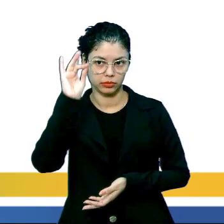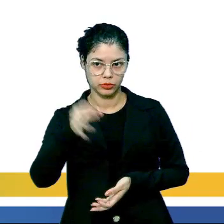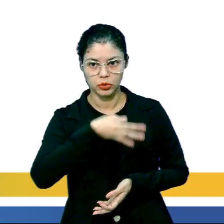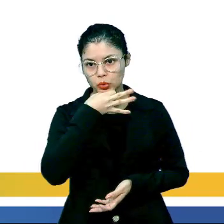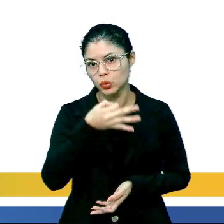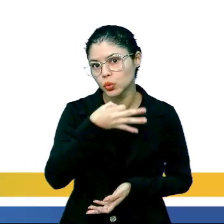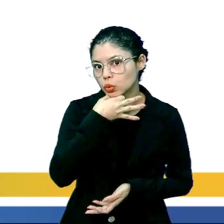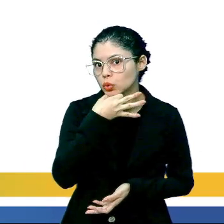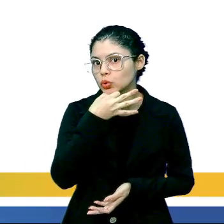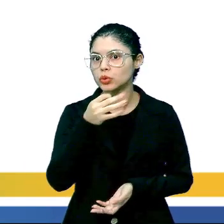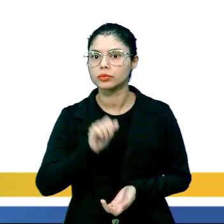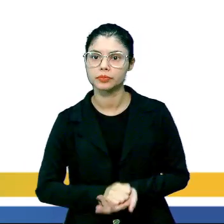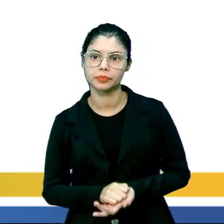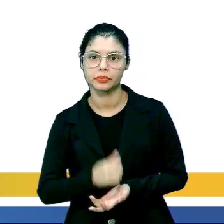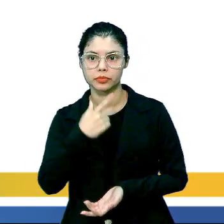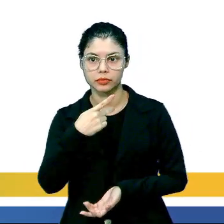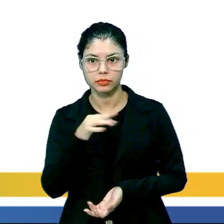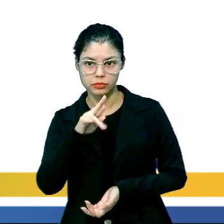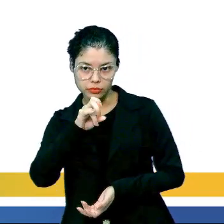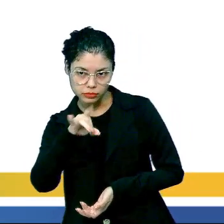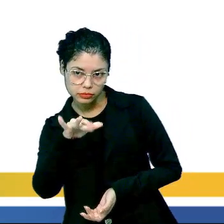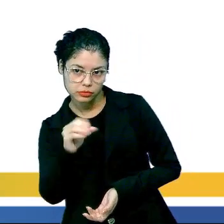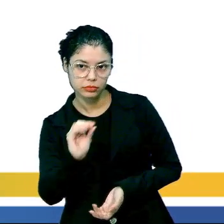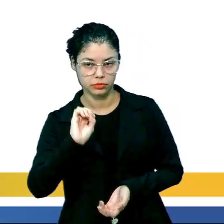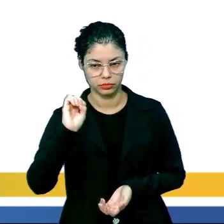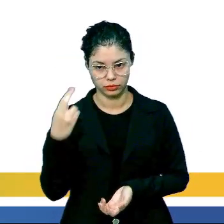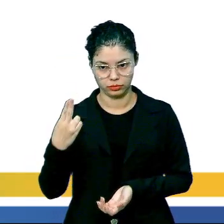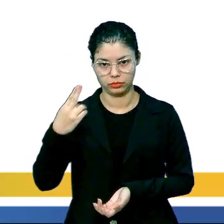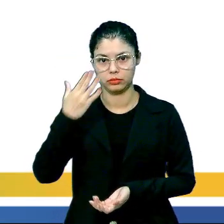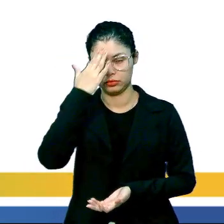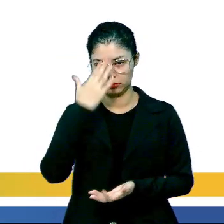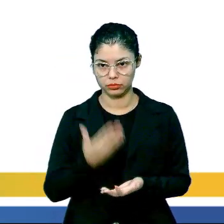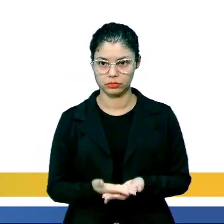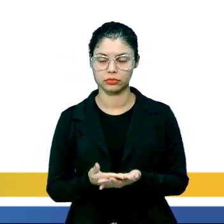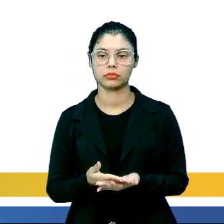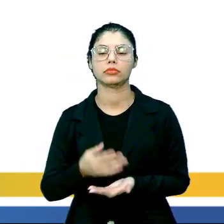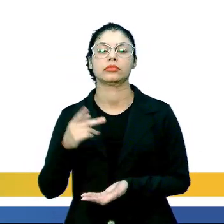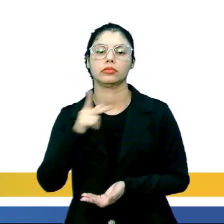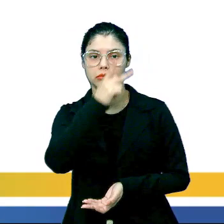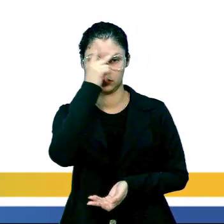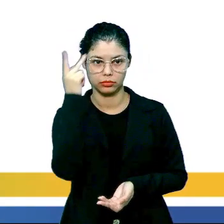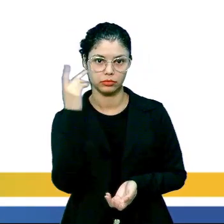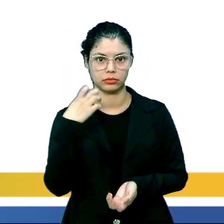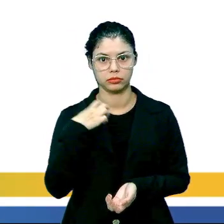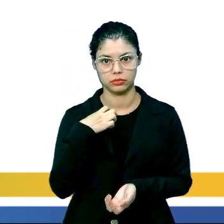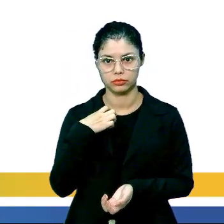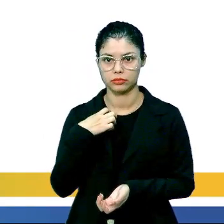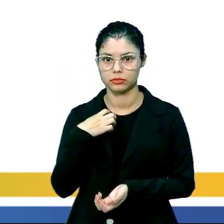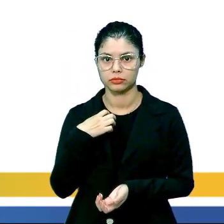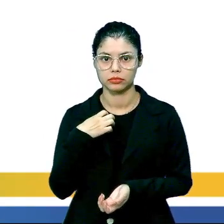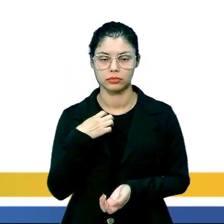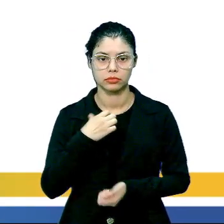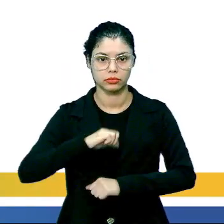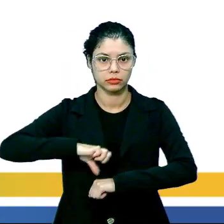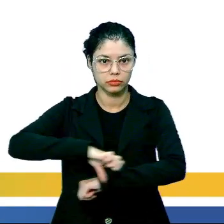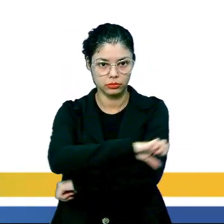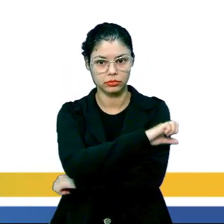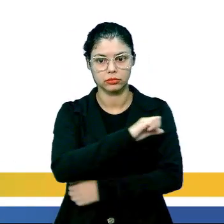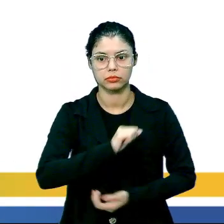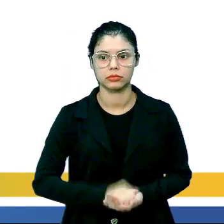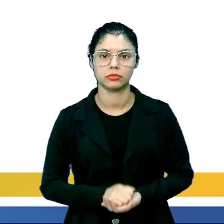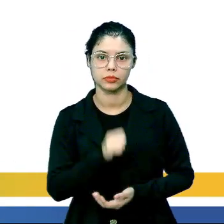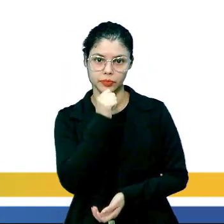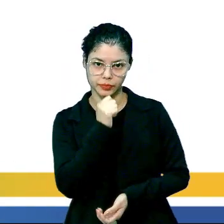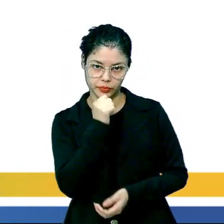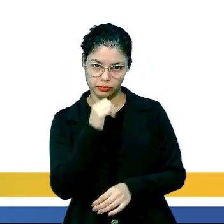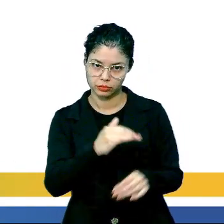argumento de princípio, nesse caso, que fala de valores éticos e morais, os nossos princípios pautados na Constituição e